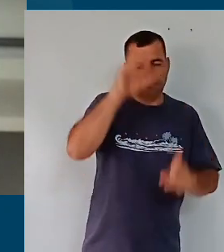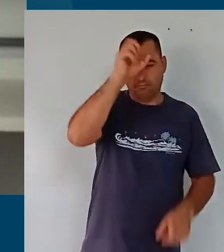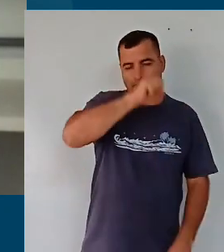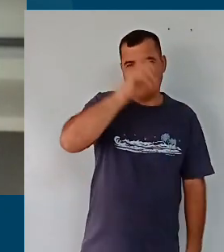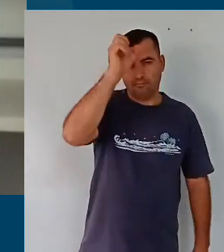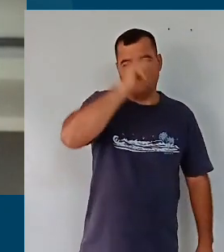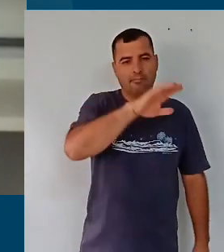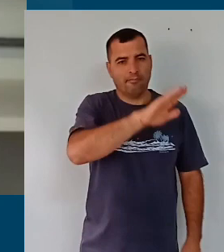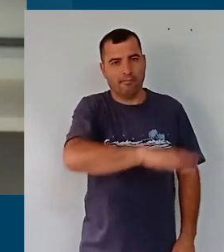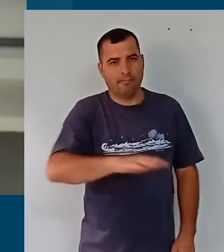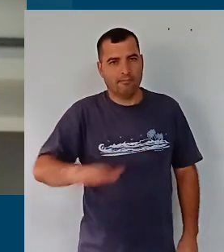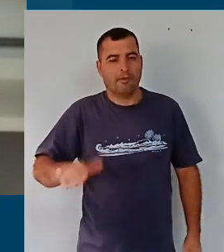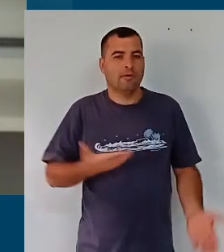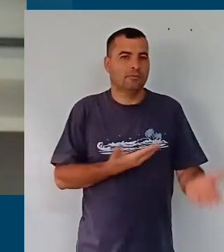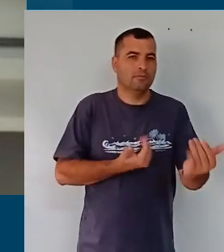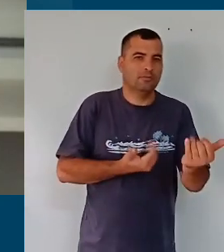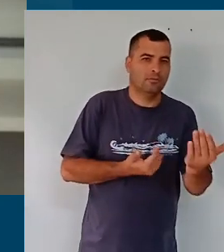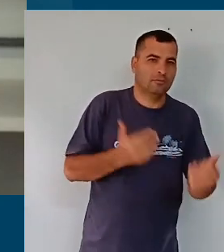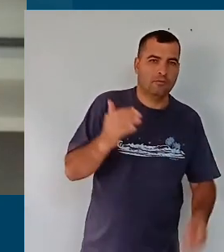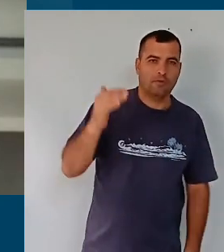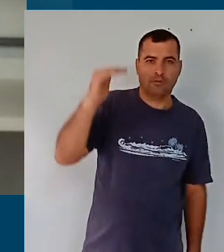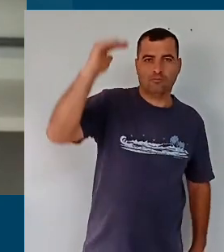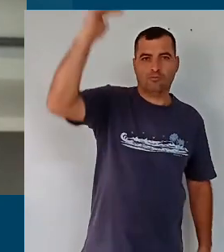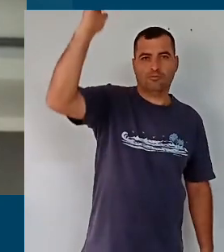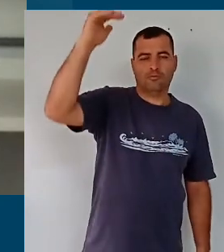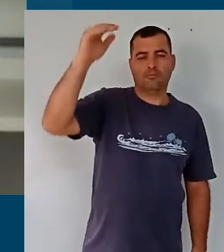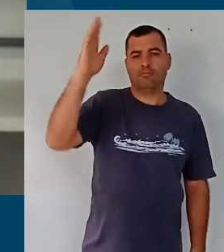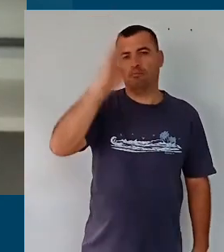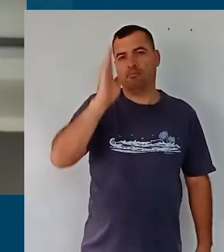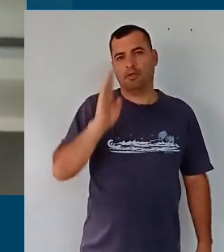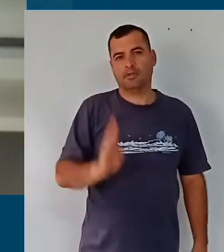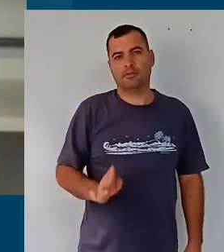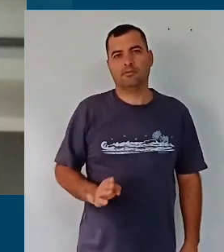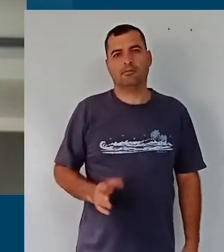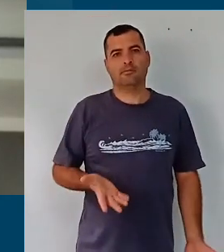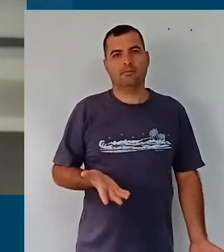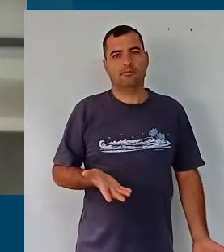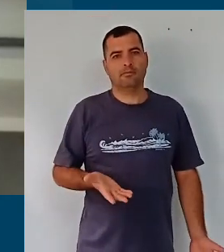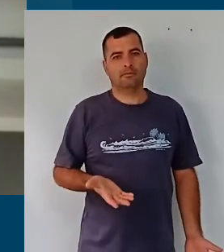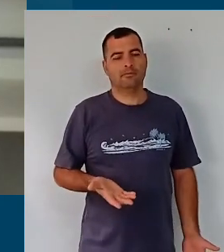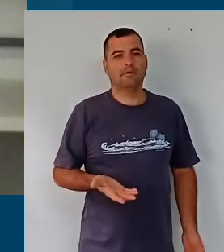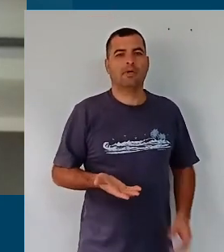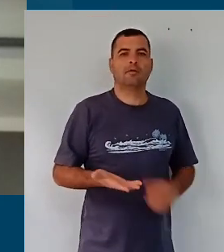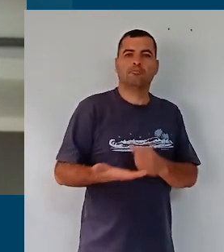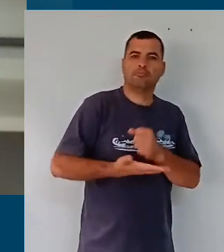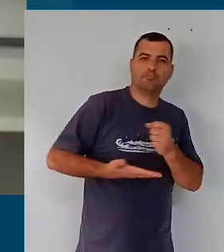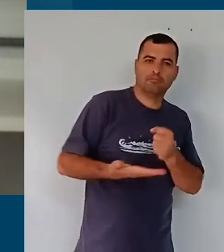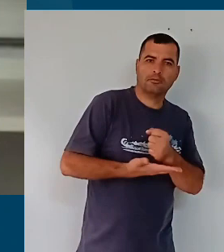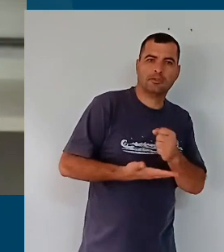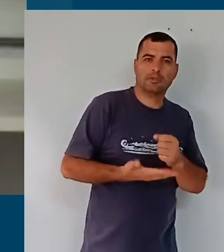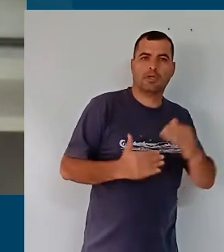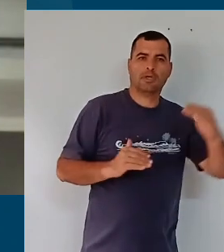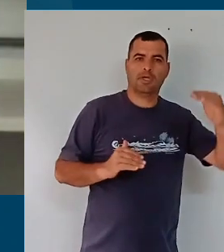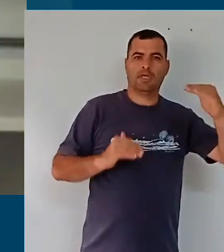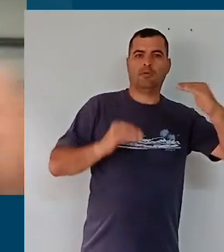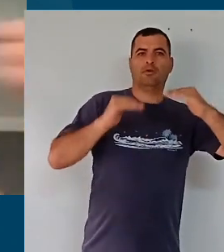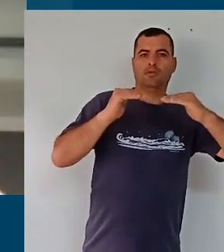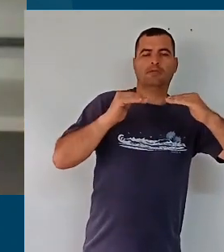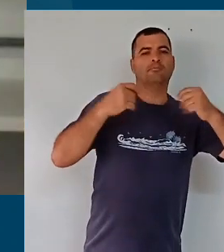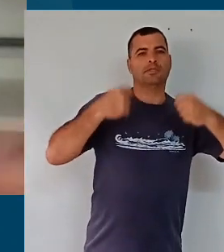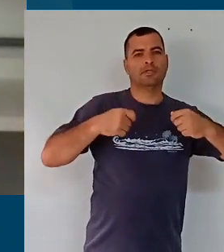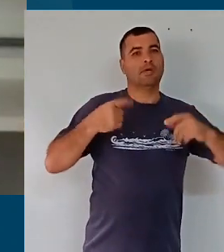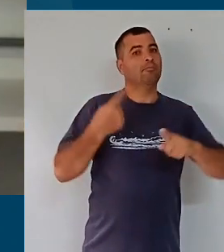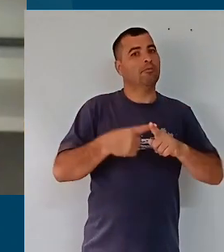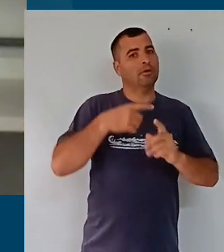aprendizagem das crianças, jovens e adultos no Brasil. É uma base para a equidade, porque, num país tão